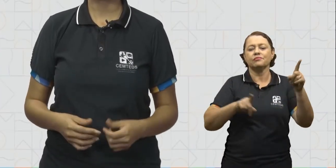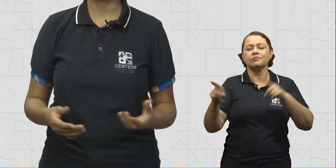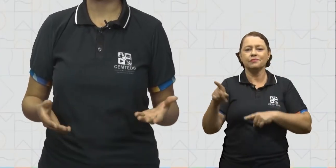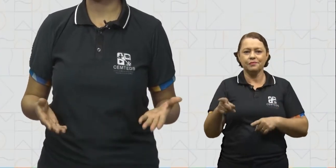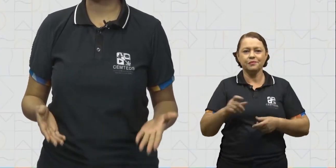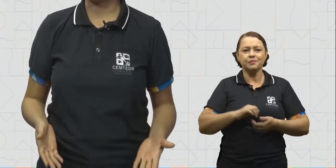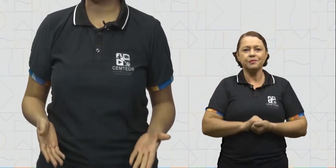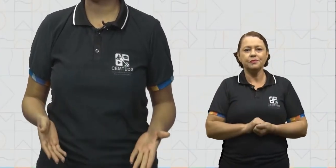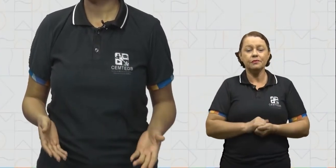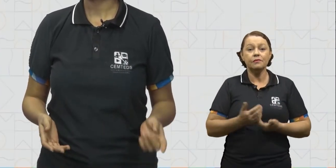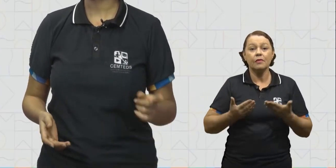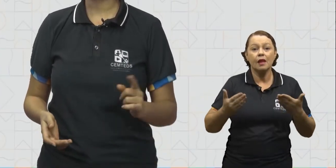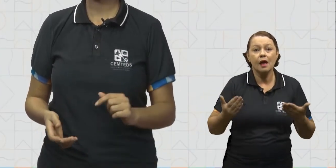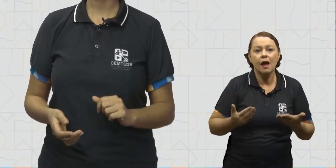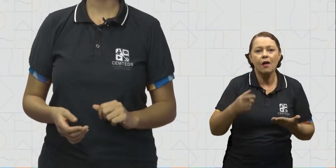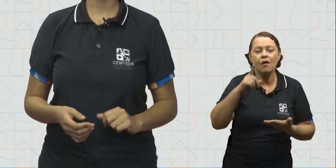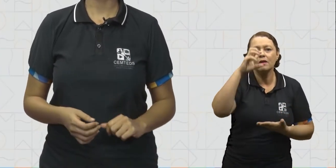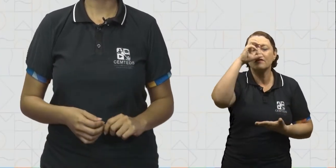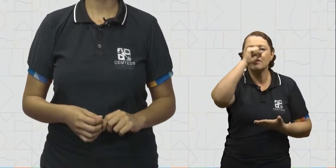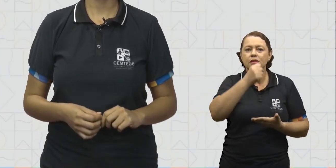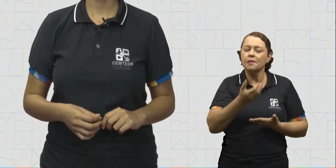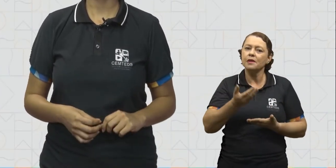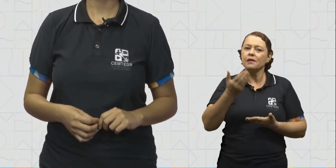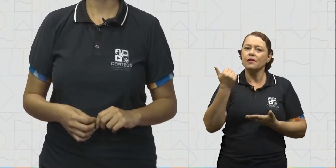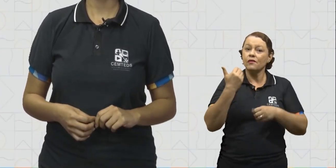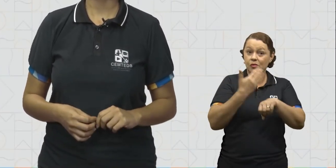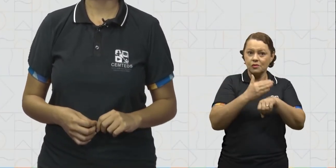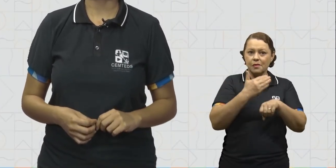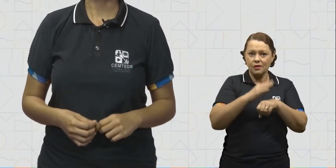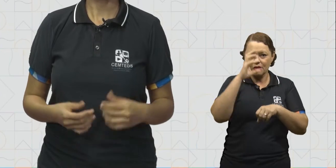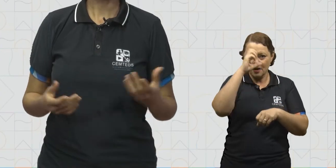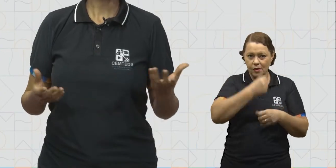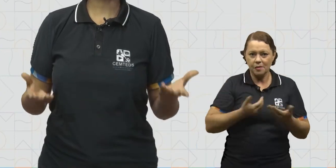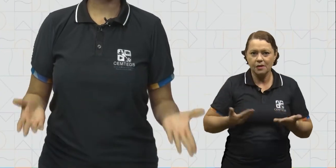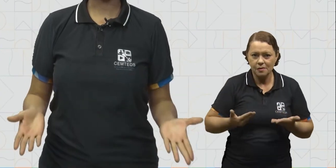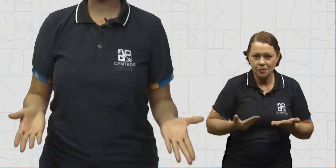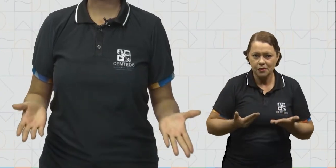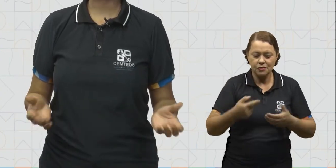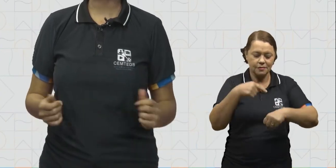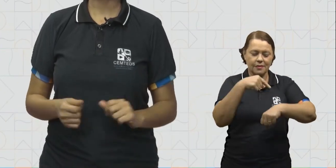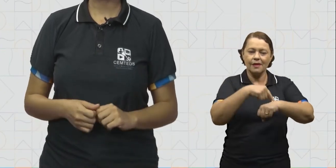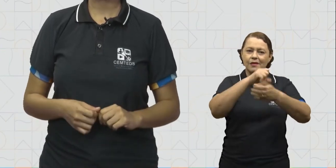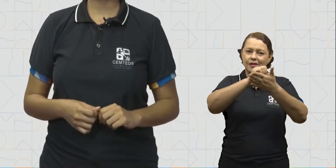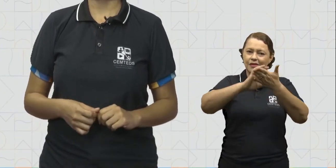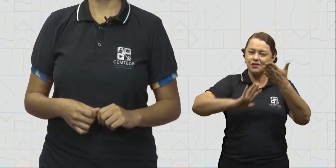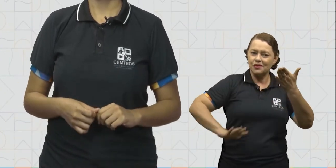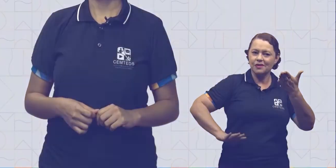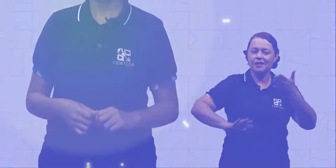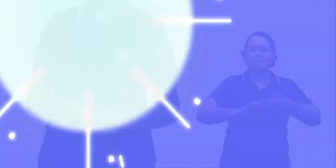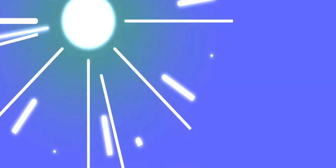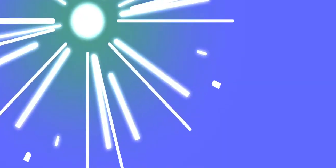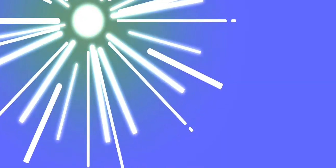aprendeu sobre os pronomes, que tal exercitar o que aprendeu na aula de hoje? Está na hora da atividade!